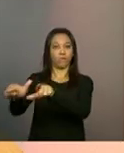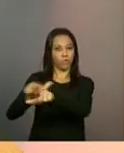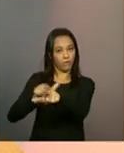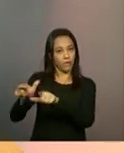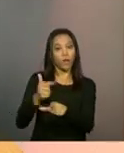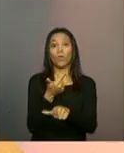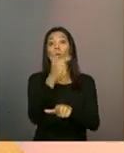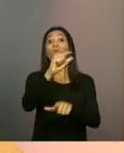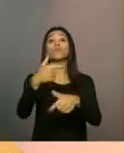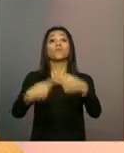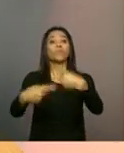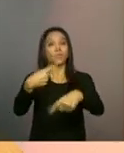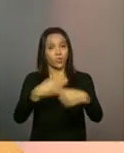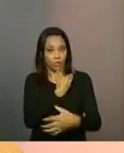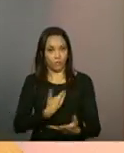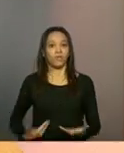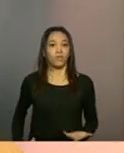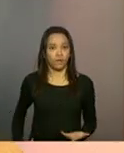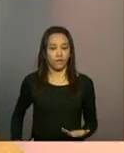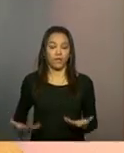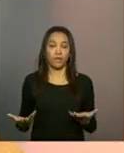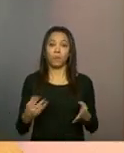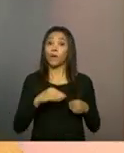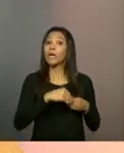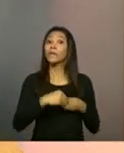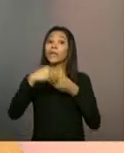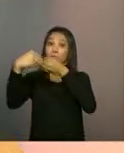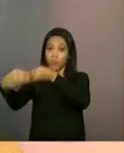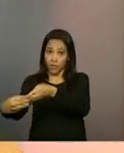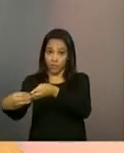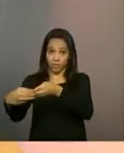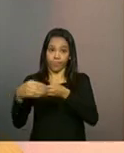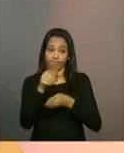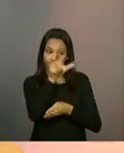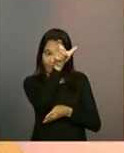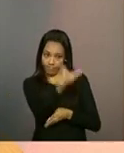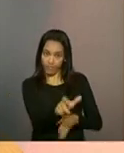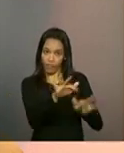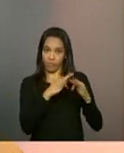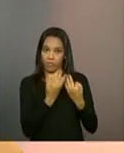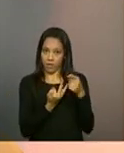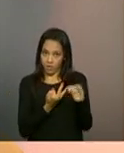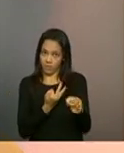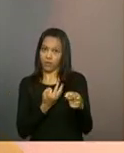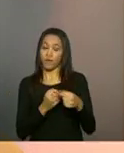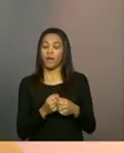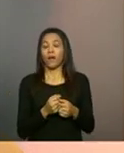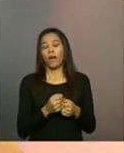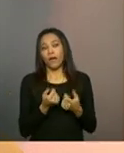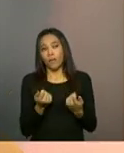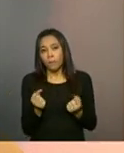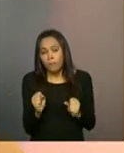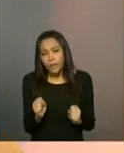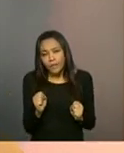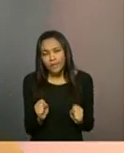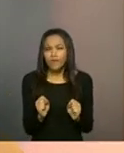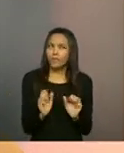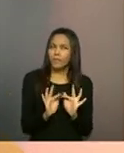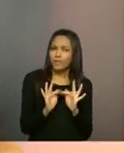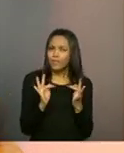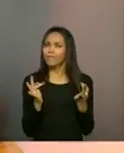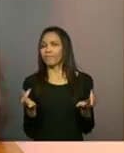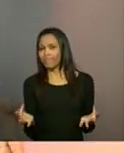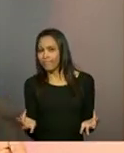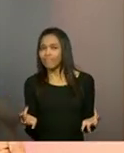outras políticas públicas, né? O encaminhamento em si poderia ser alguma coisa muito simples, mas na